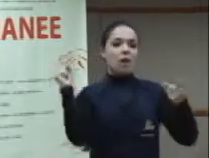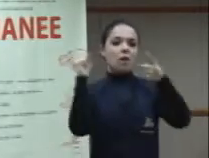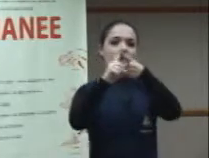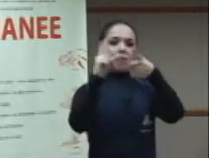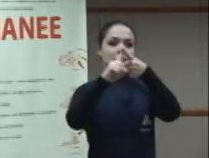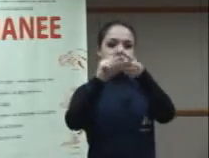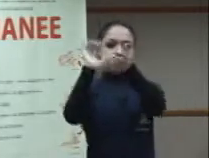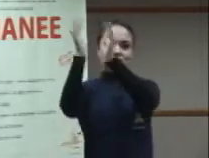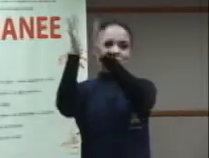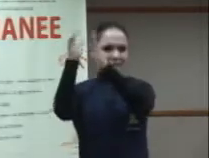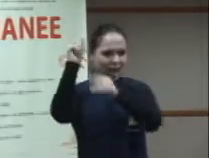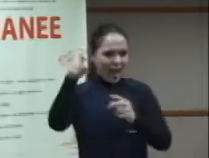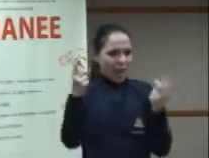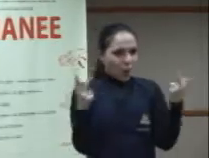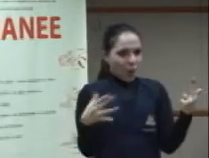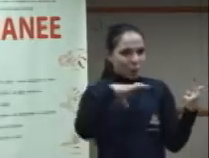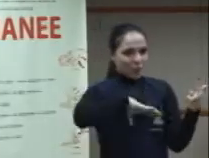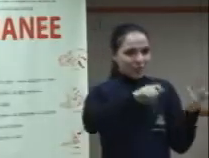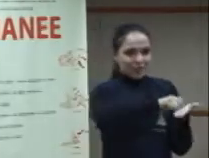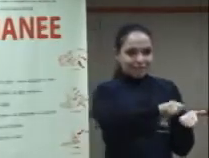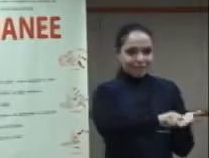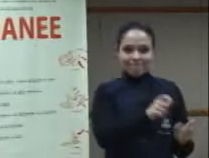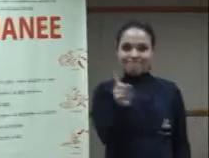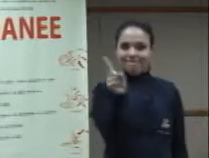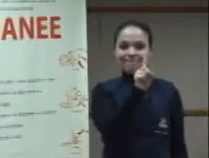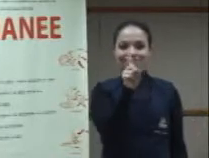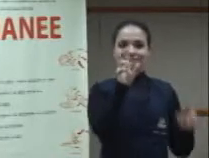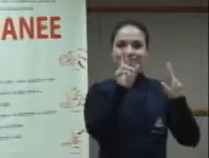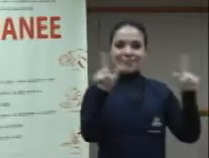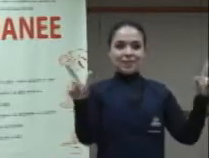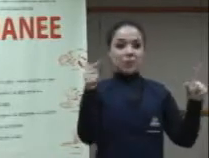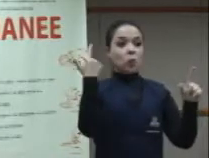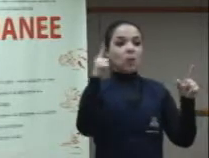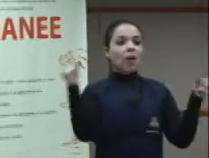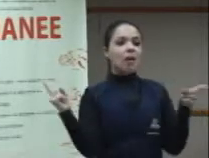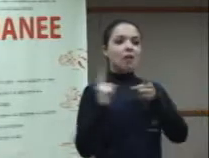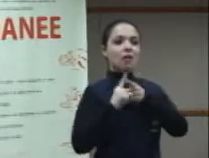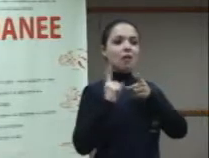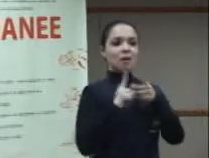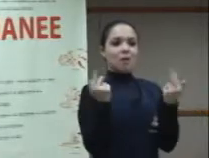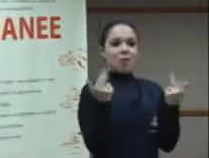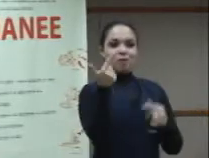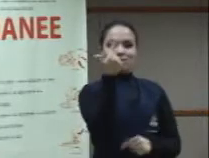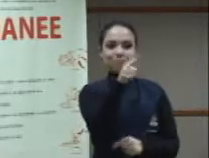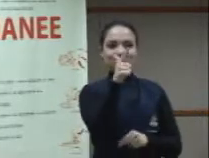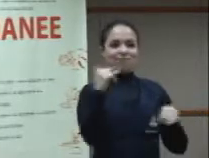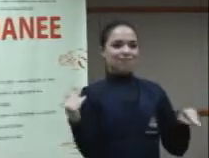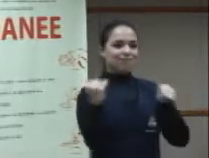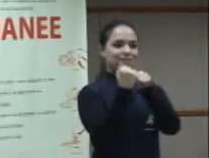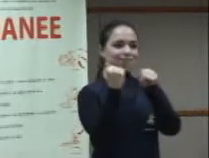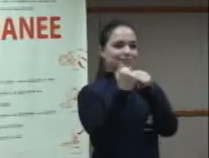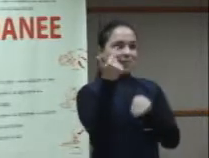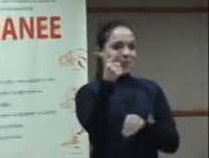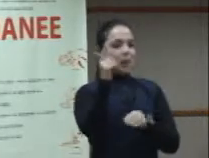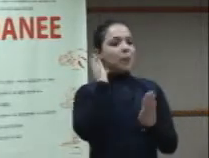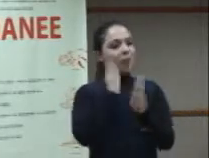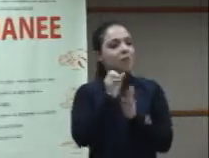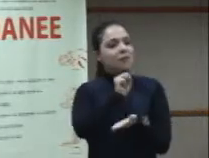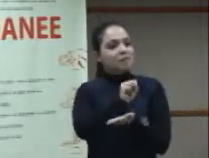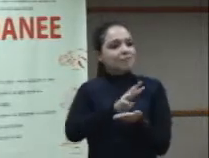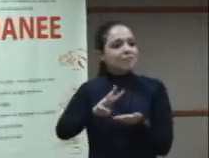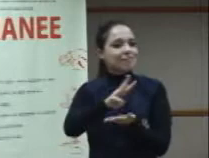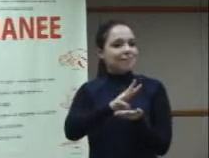língua de sinais nós sabemos e a escrita da língua portuguesa então bem por isso foi criado o Signed Writing para fazer essa